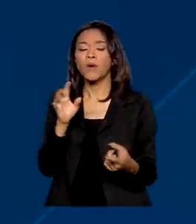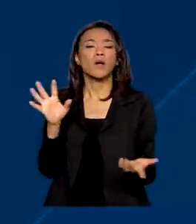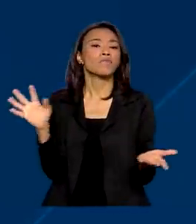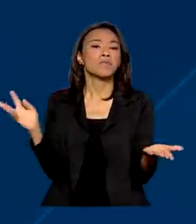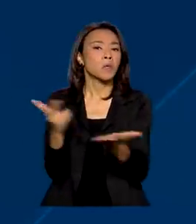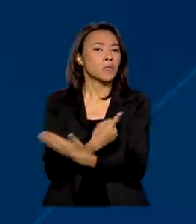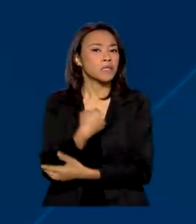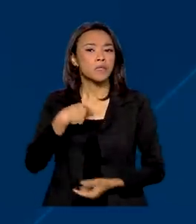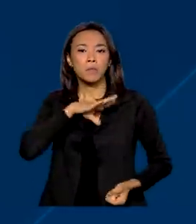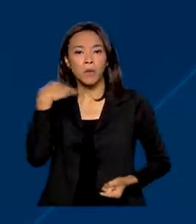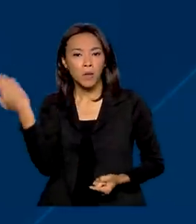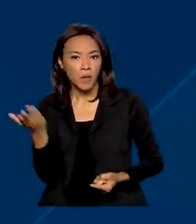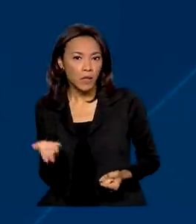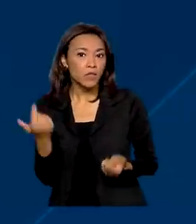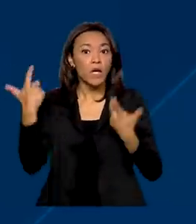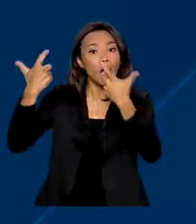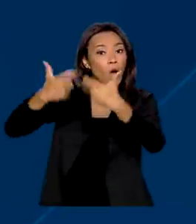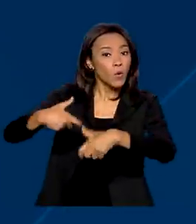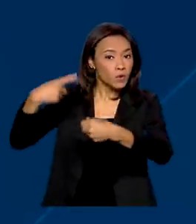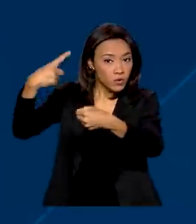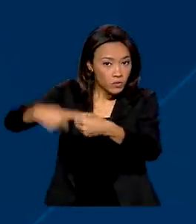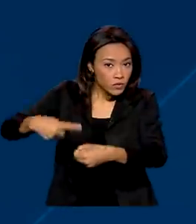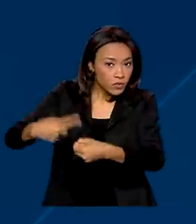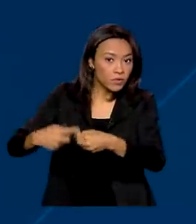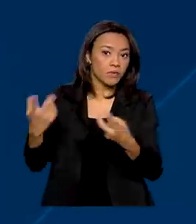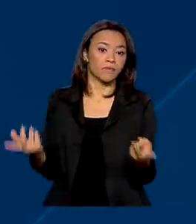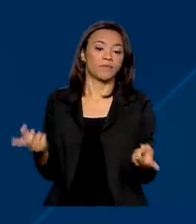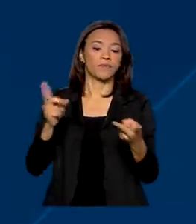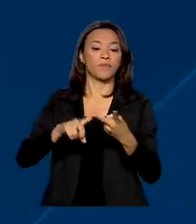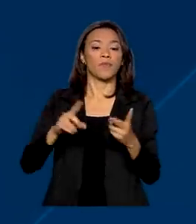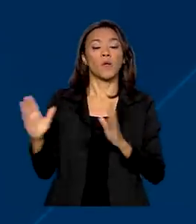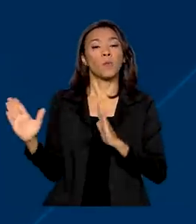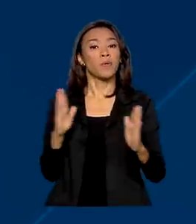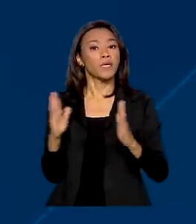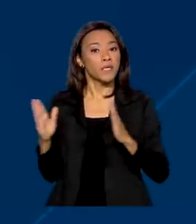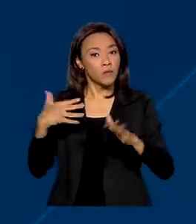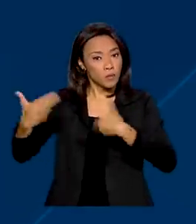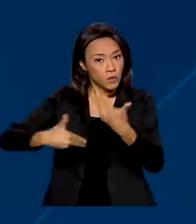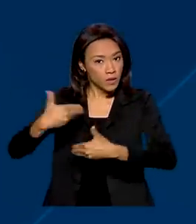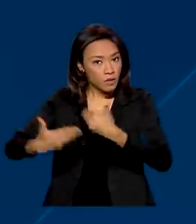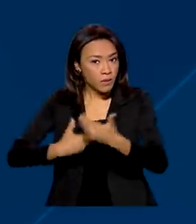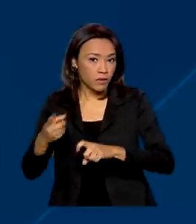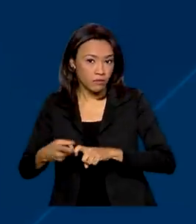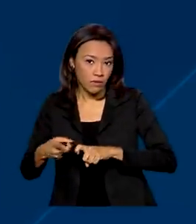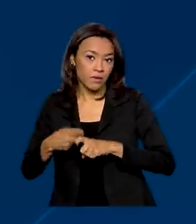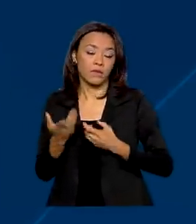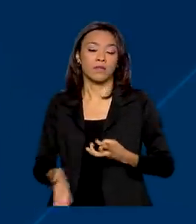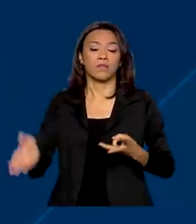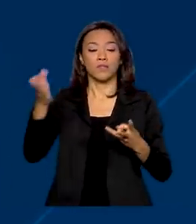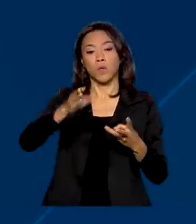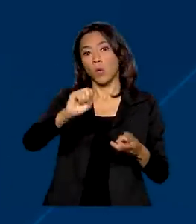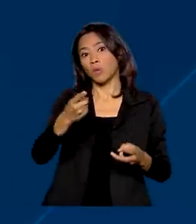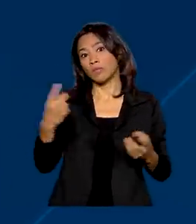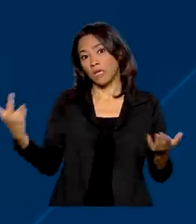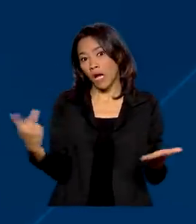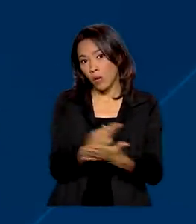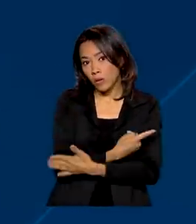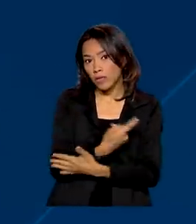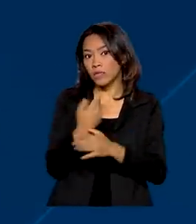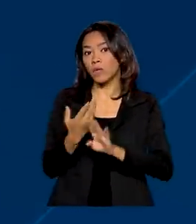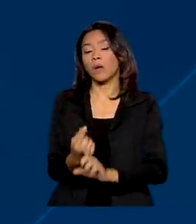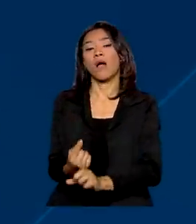ocorrência de óbito, município onde aconteceu, tempo de duração do tratamento ou se o acidente gerou ou não